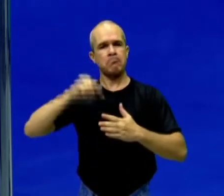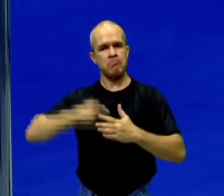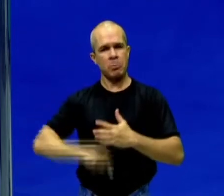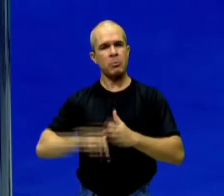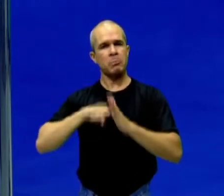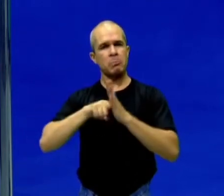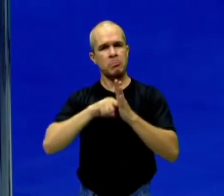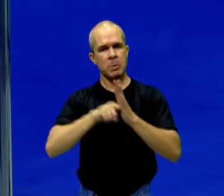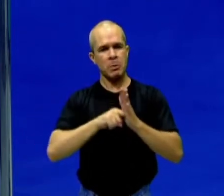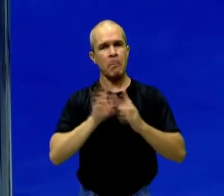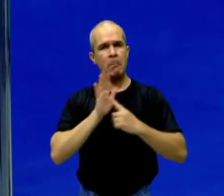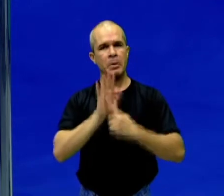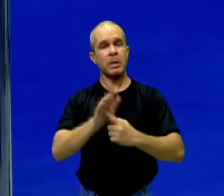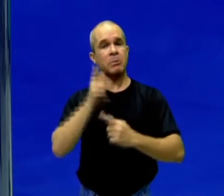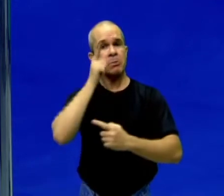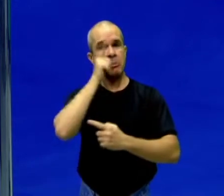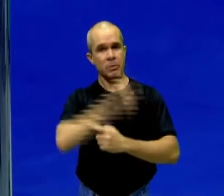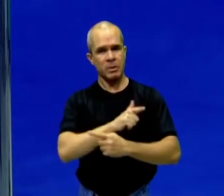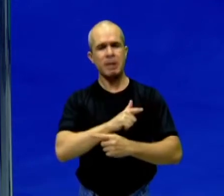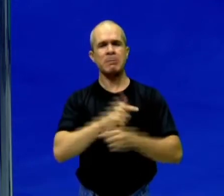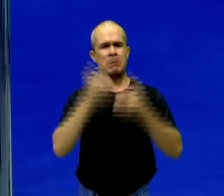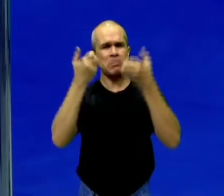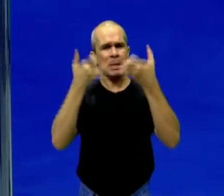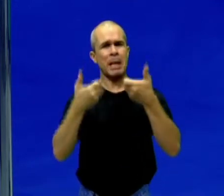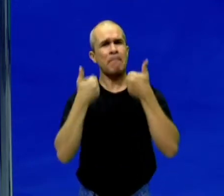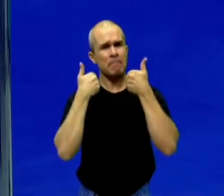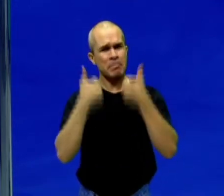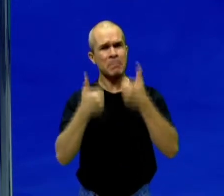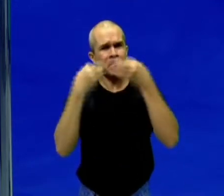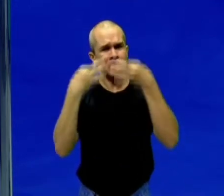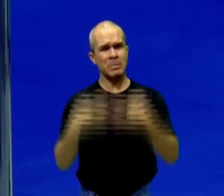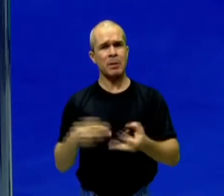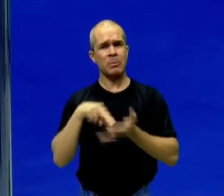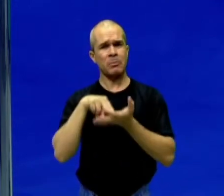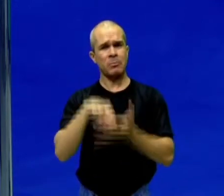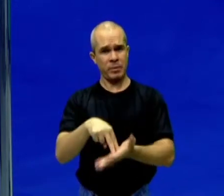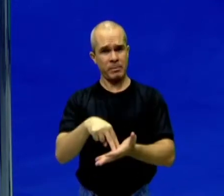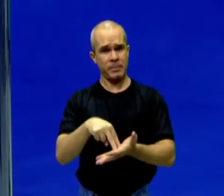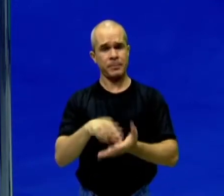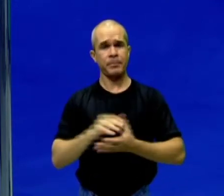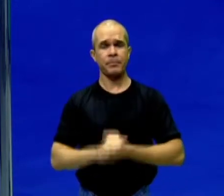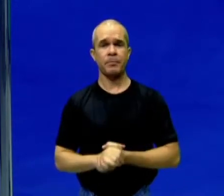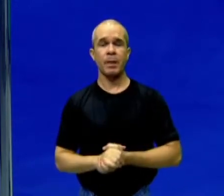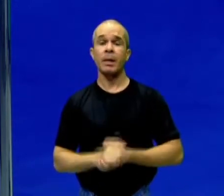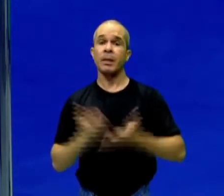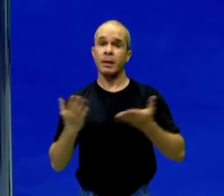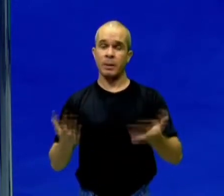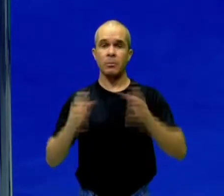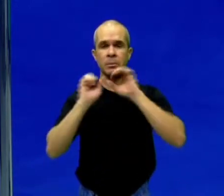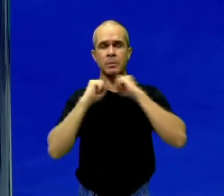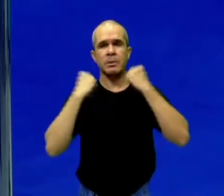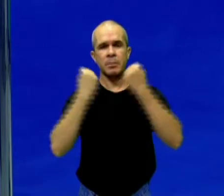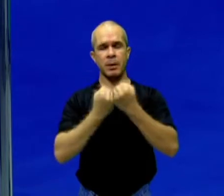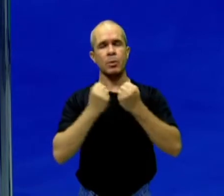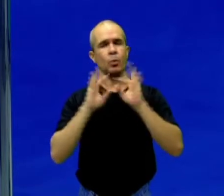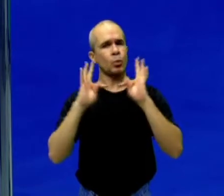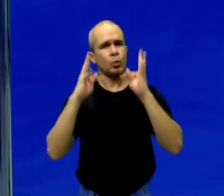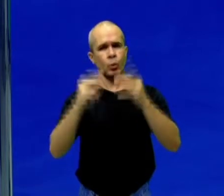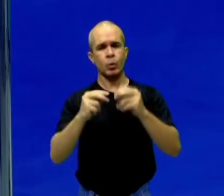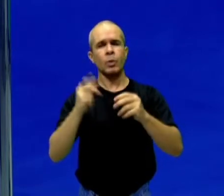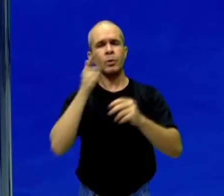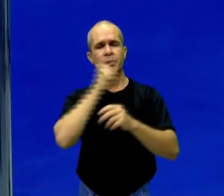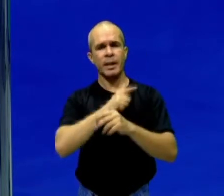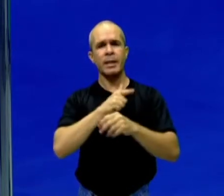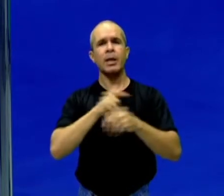mostrar para o professor que ele tem domínio do assunto que foi apresentado pelo professor. Então, no seminário, o aluno vai